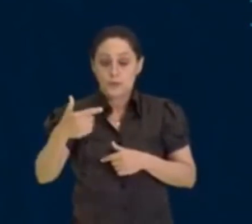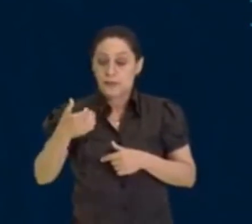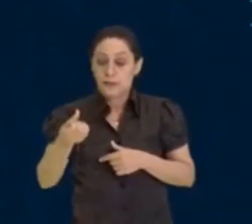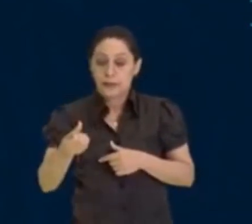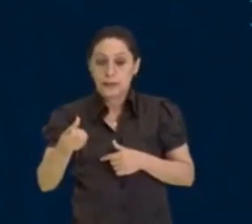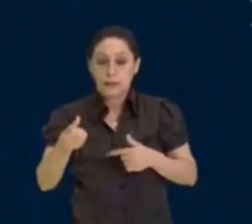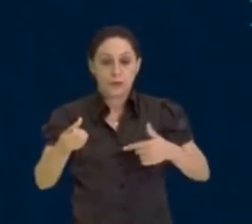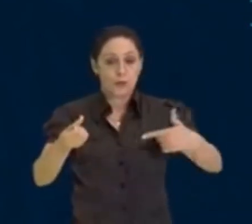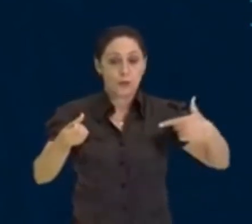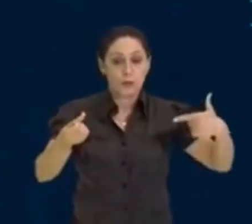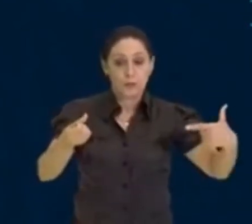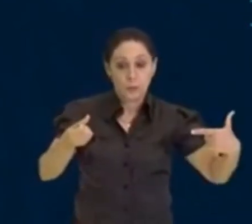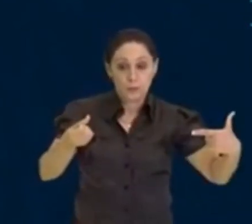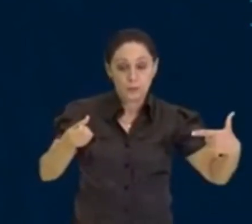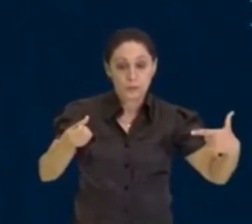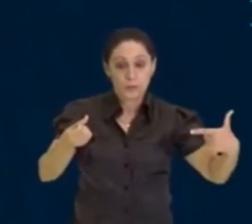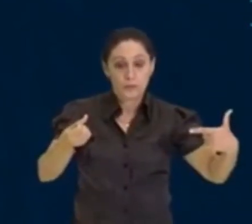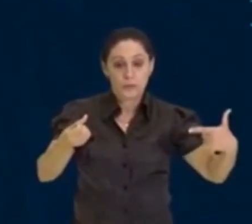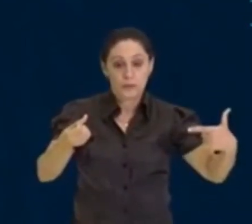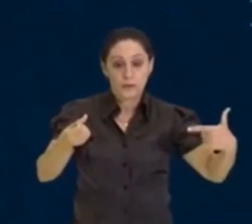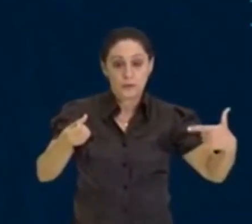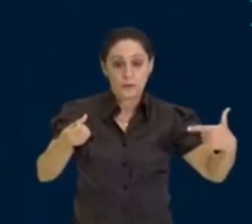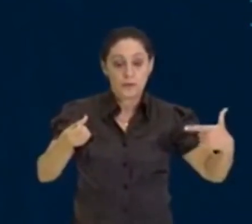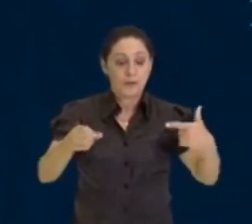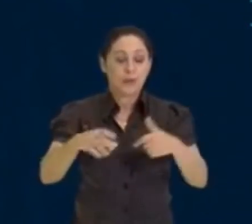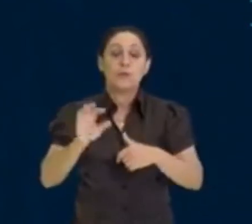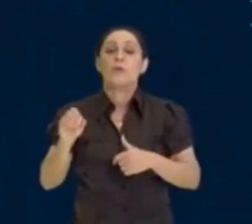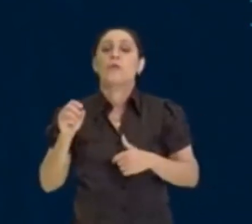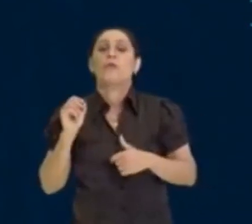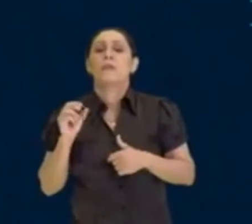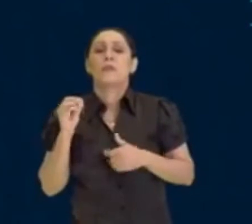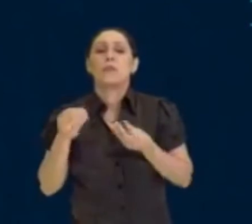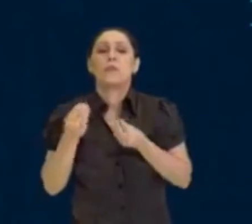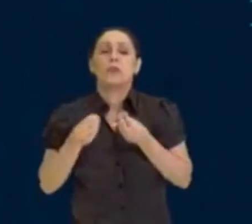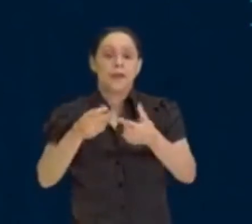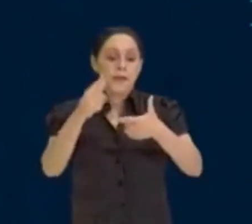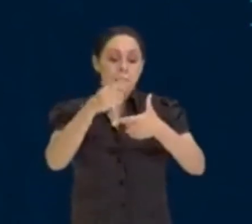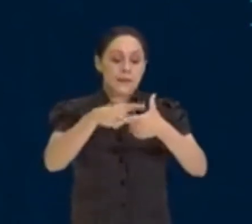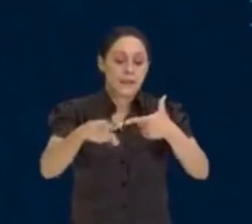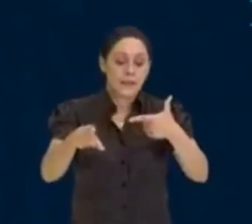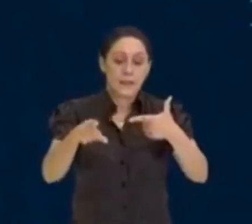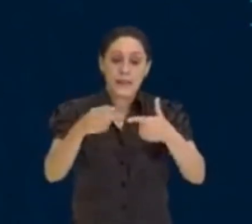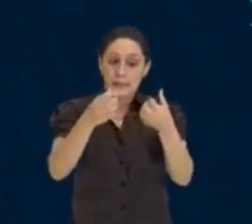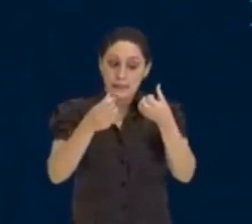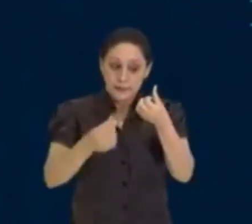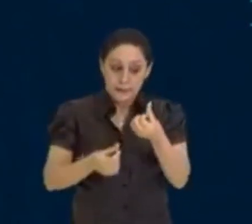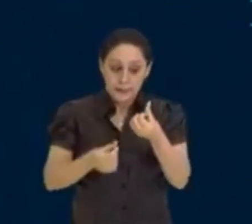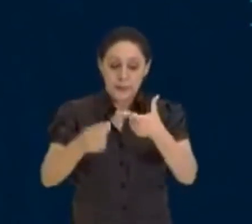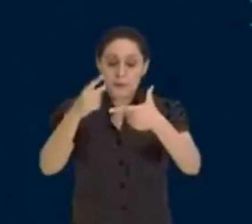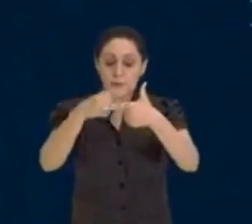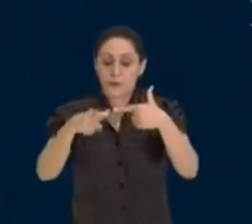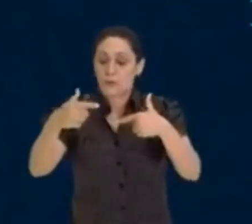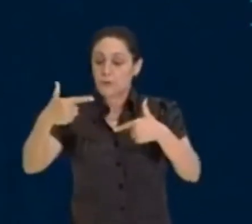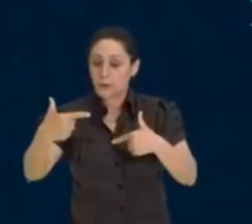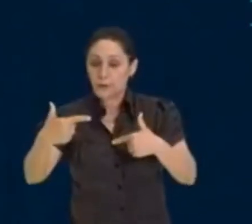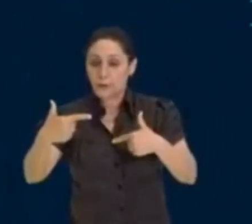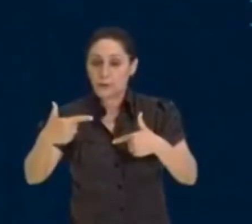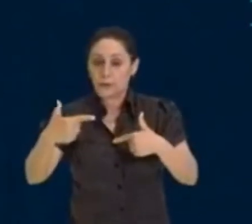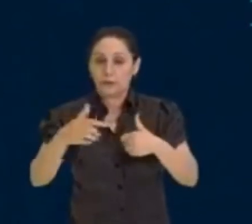o eu tenho? 6 dividido por 2, e isso vai dar o quê? um número